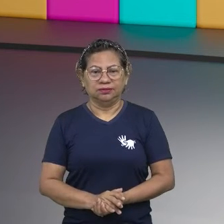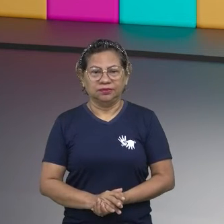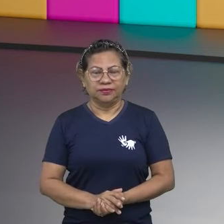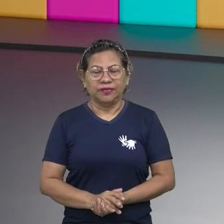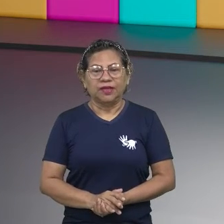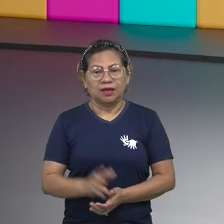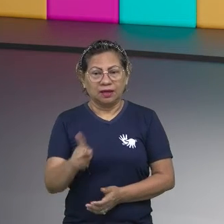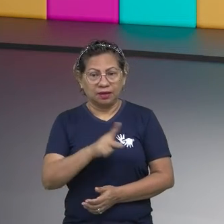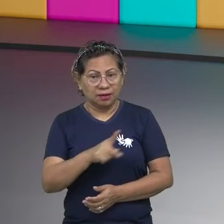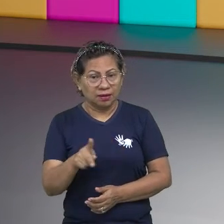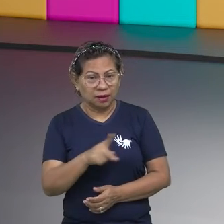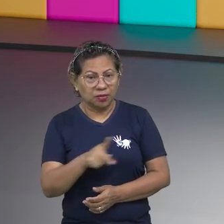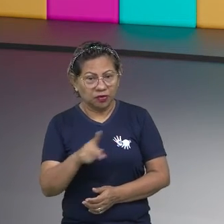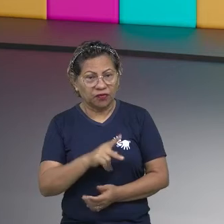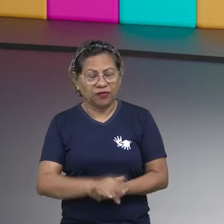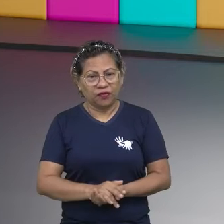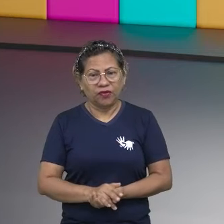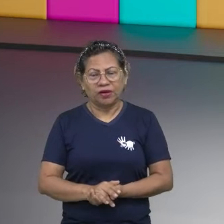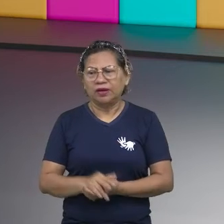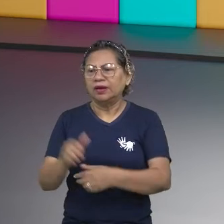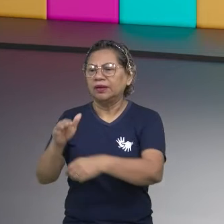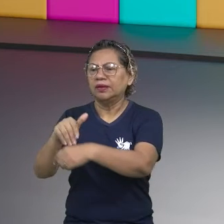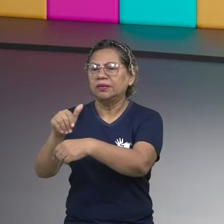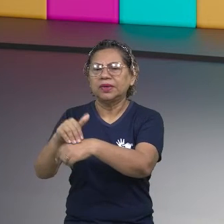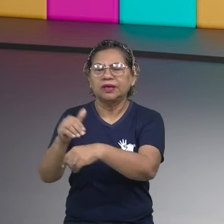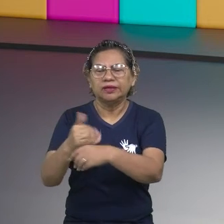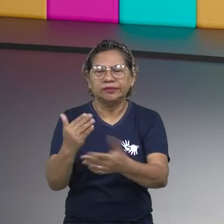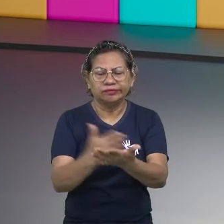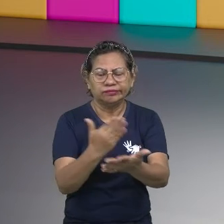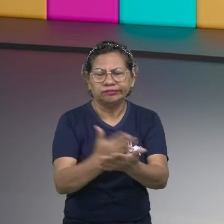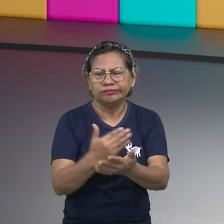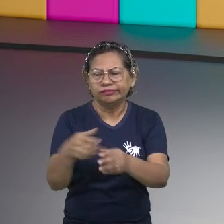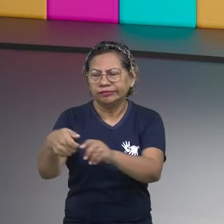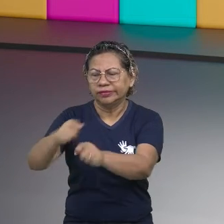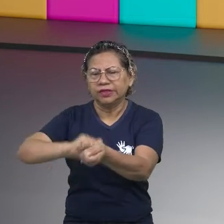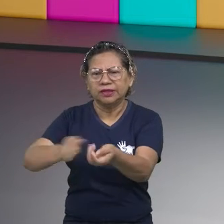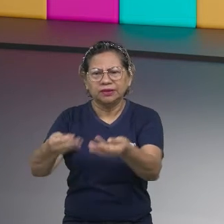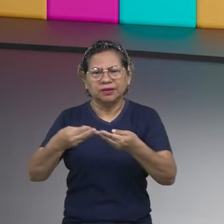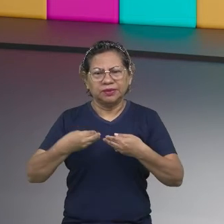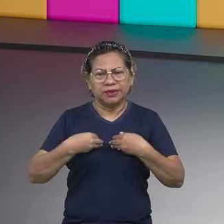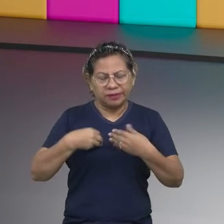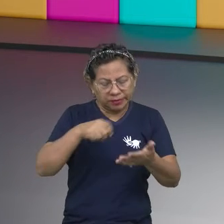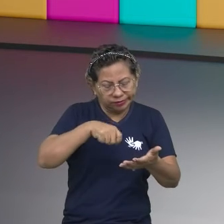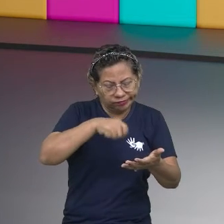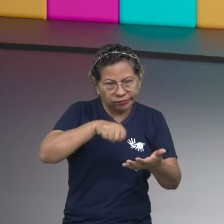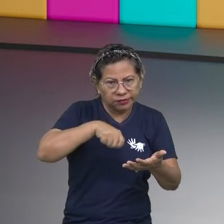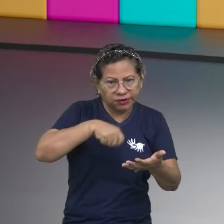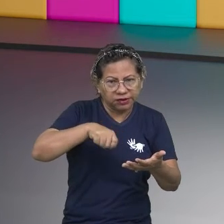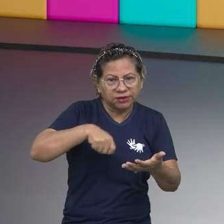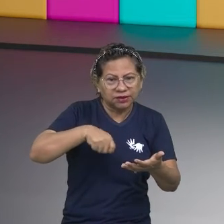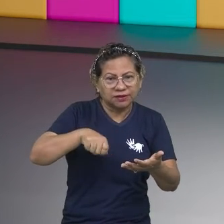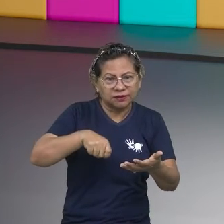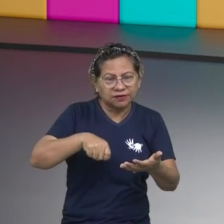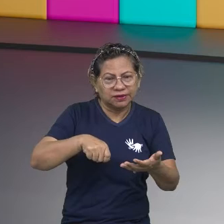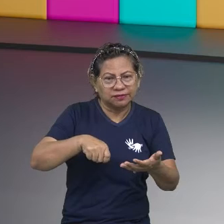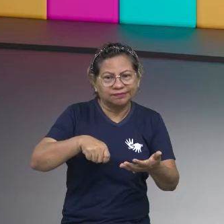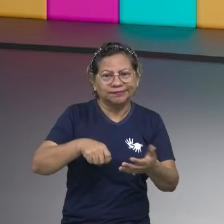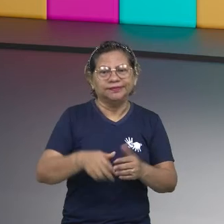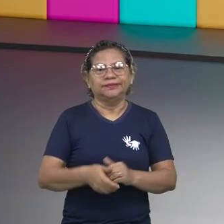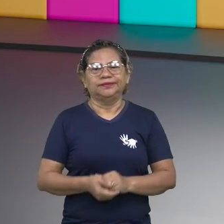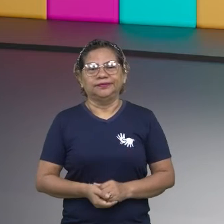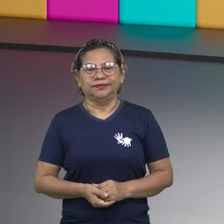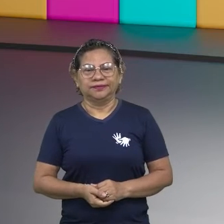cheguei a pedir páginas de caderno das minhas amigas para colocar, eu escrever. Isso não